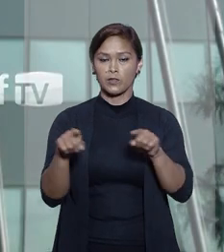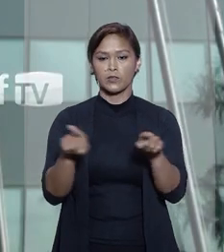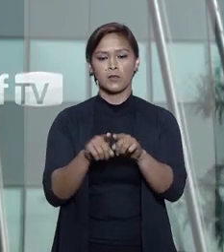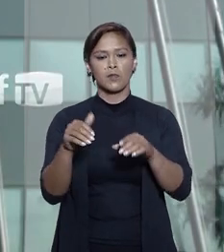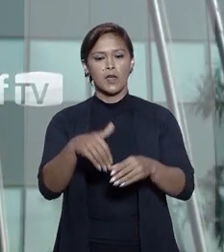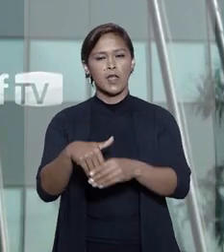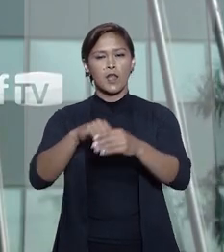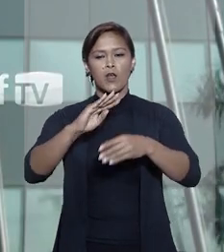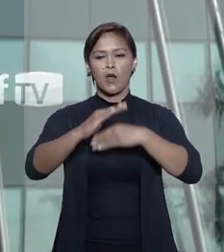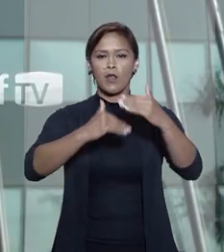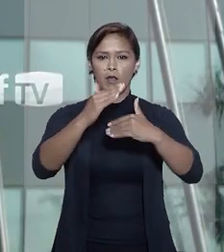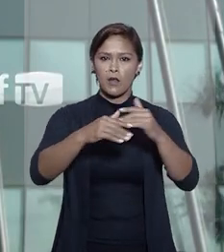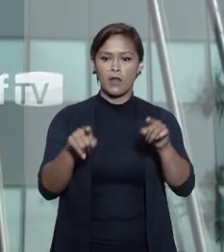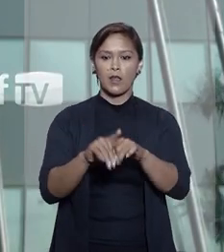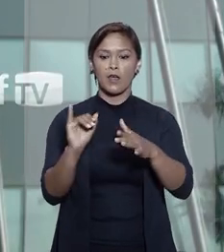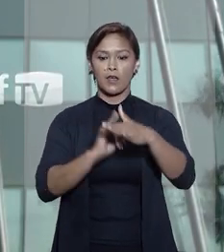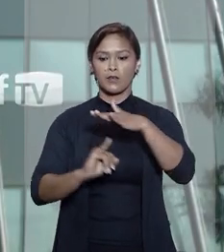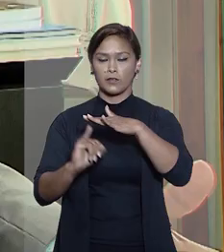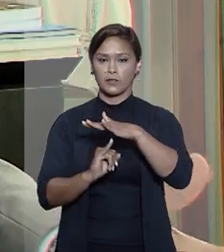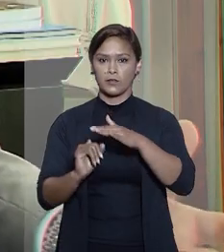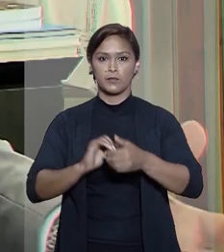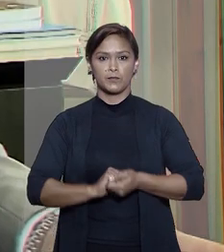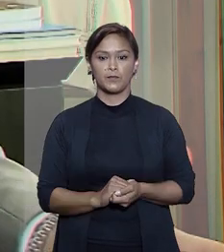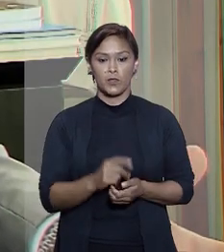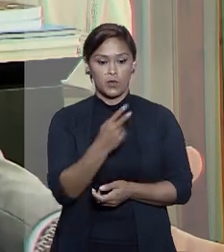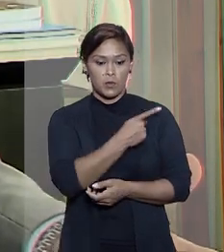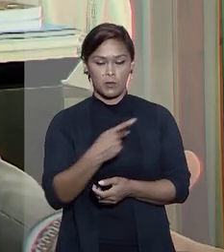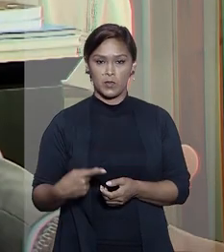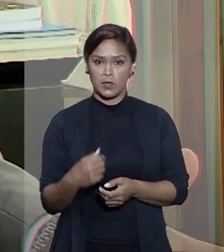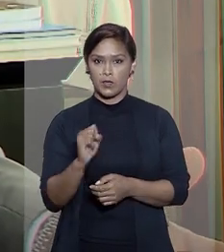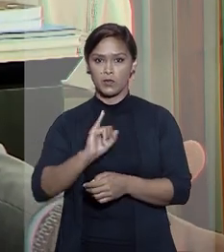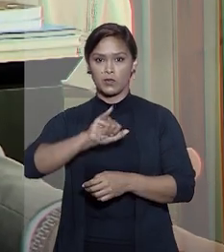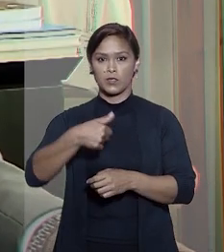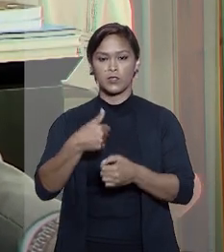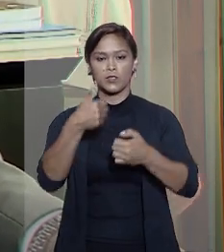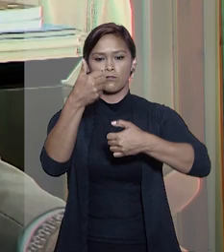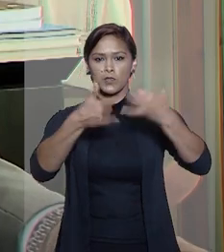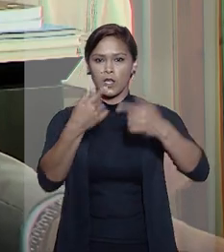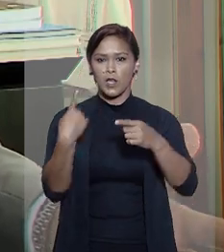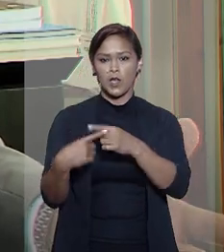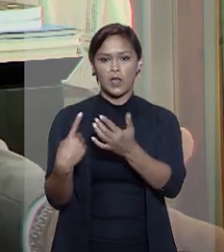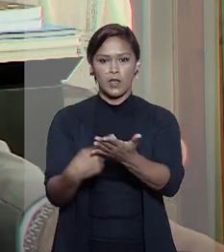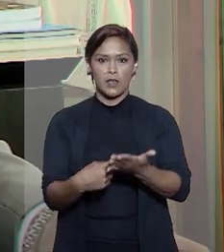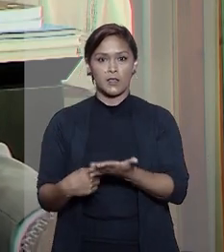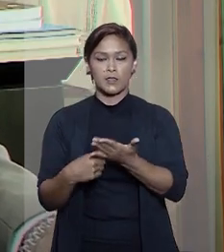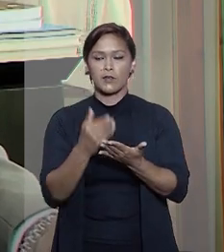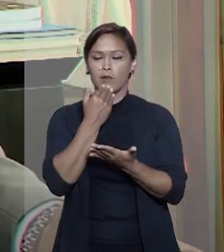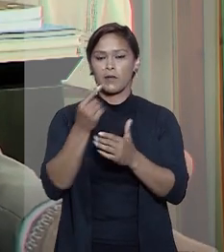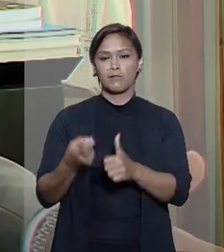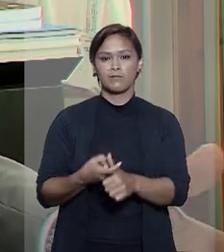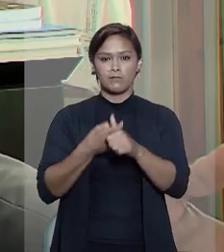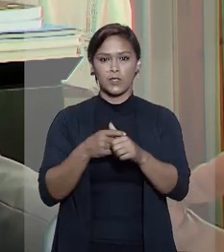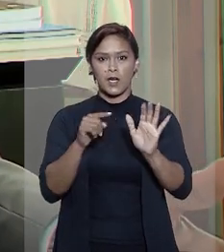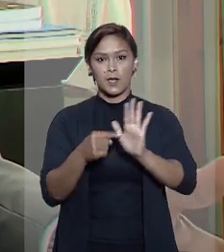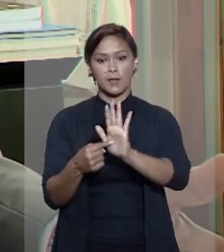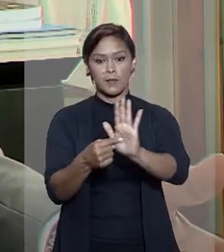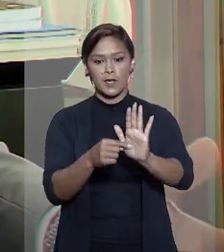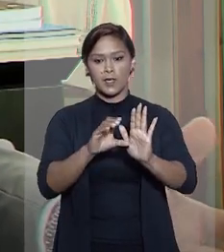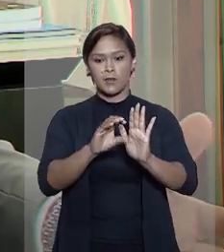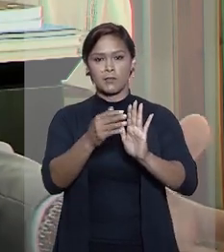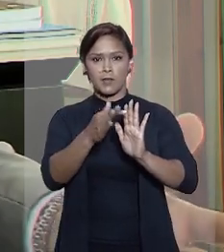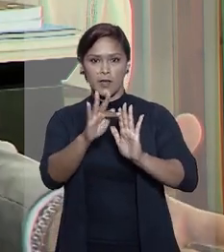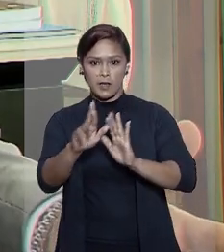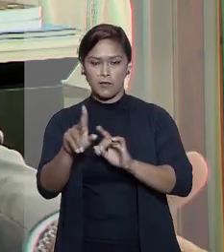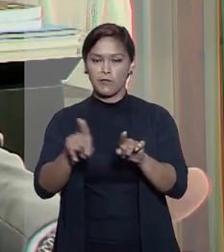as eleições subsequentes na entidade. Segundo o presidente do STJ, em razão deste acordo, pedido de suspensão apresentado pela